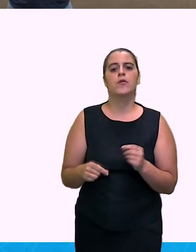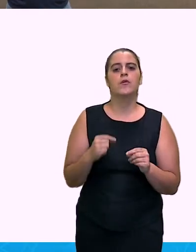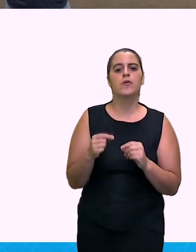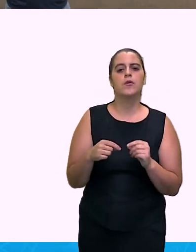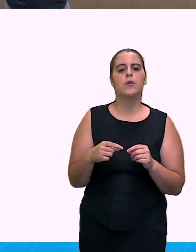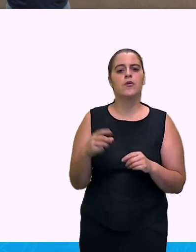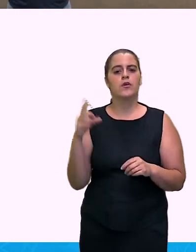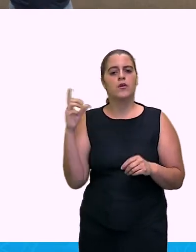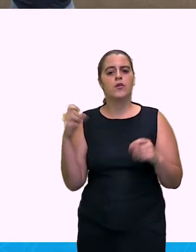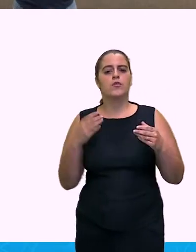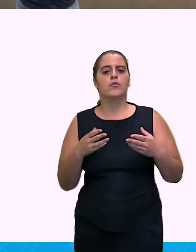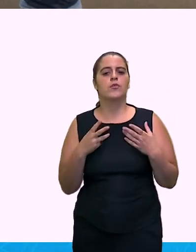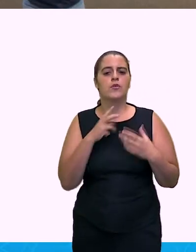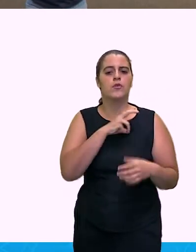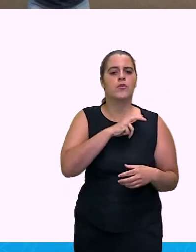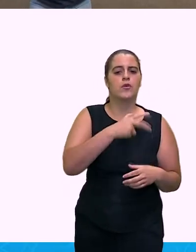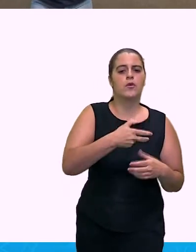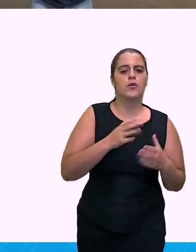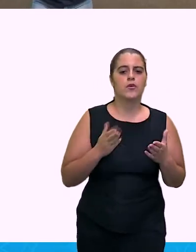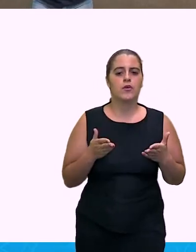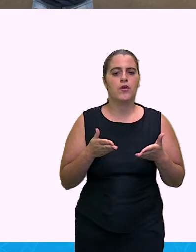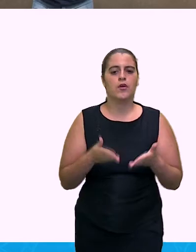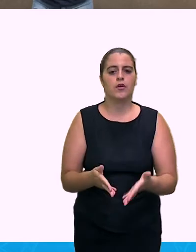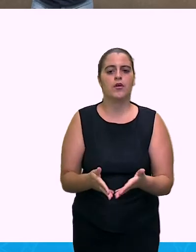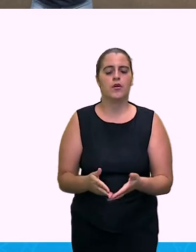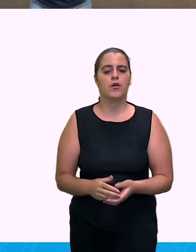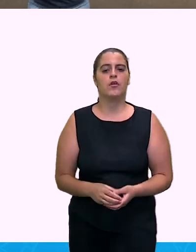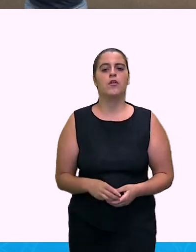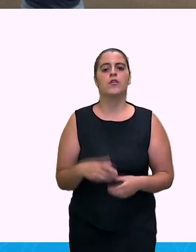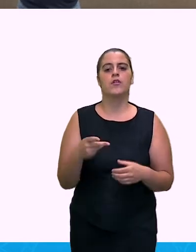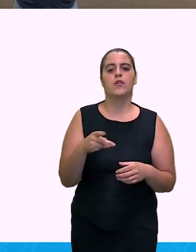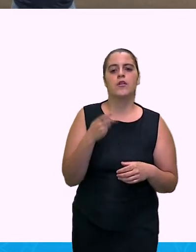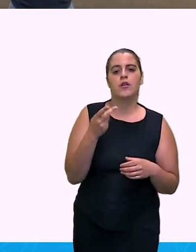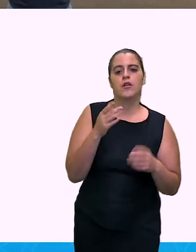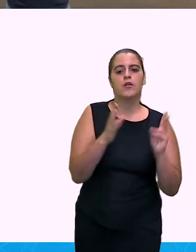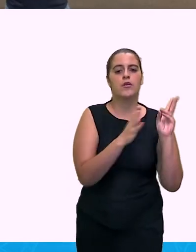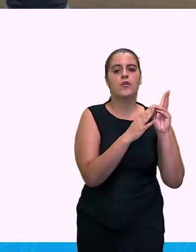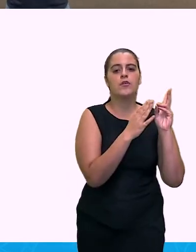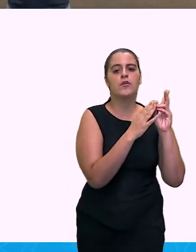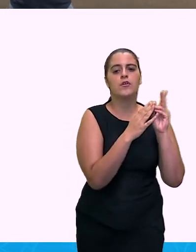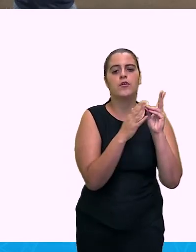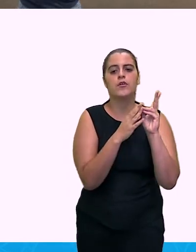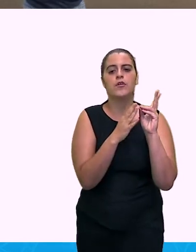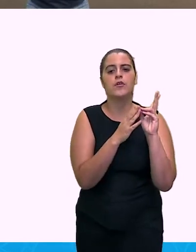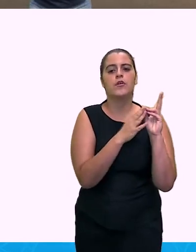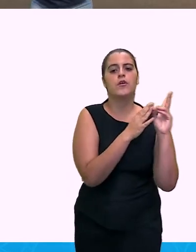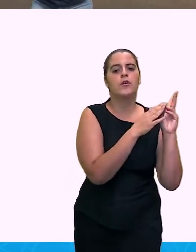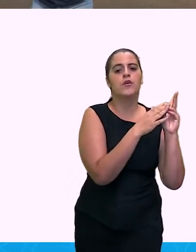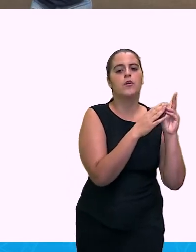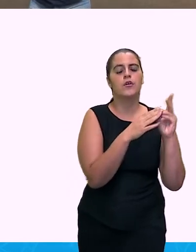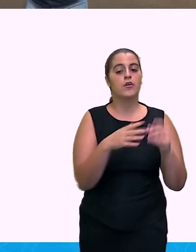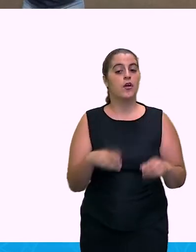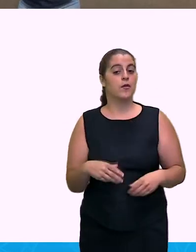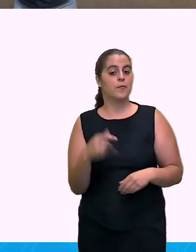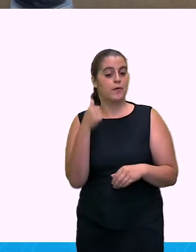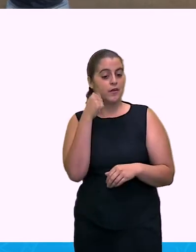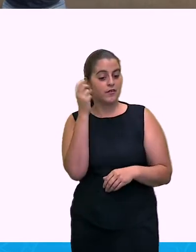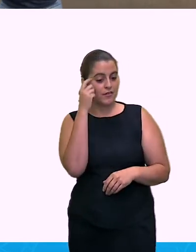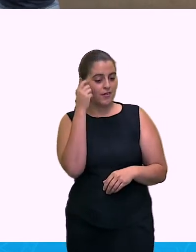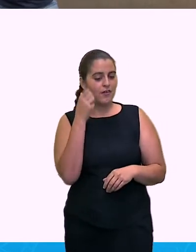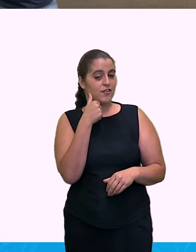os europeus chegaram à América, eles chamaram os índios dessa forma por acharem que tinham chegado às índias.